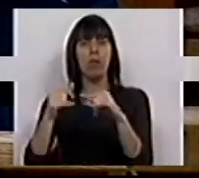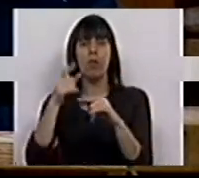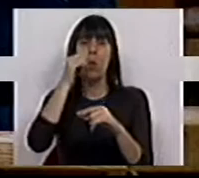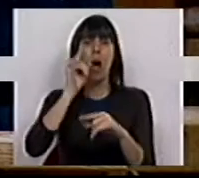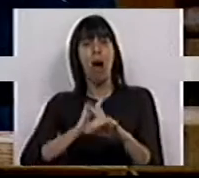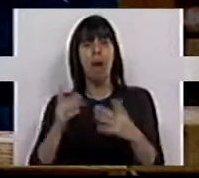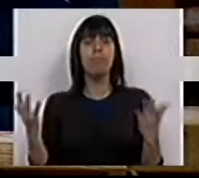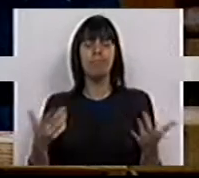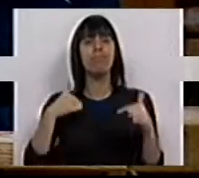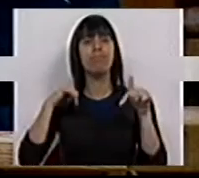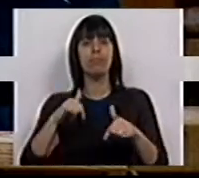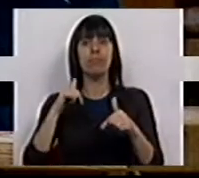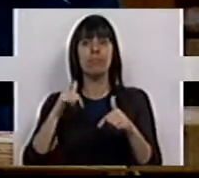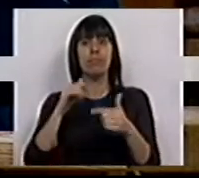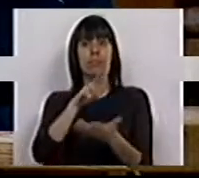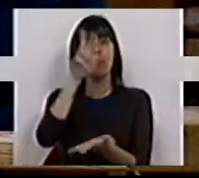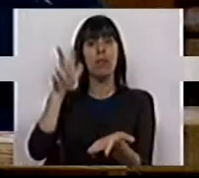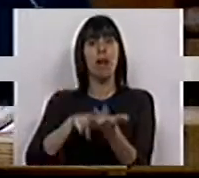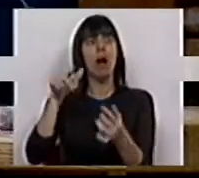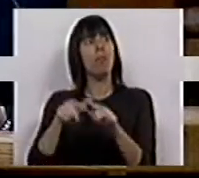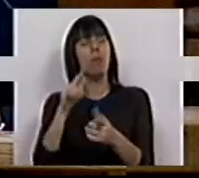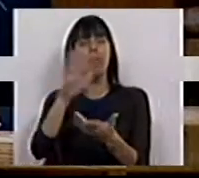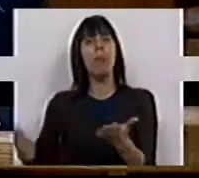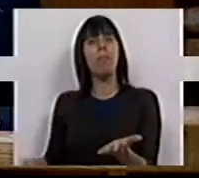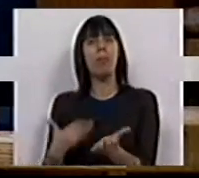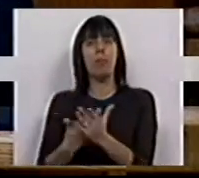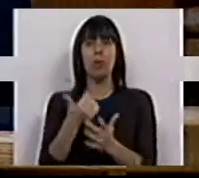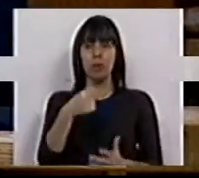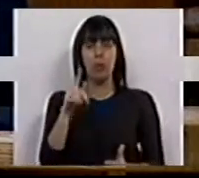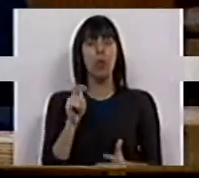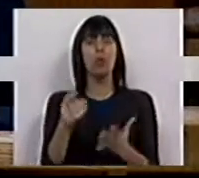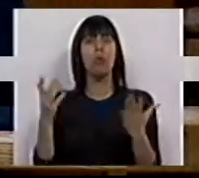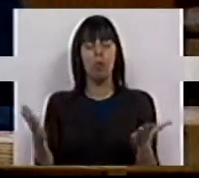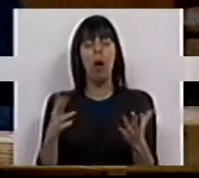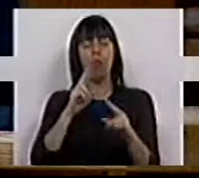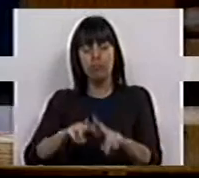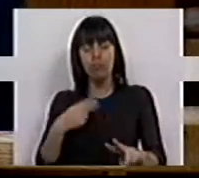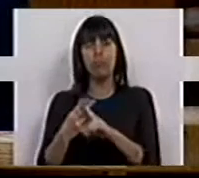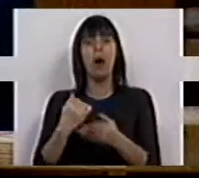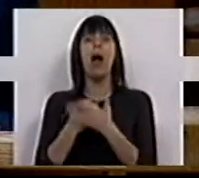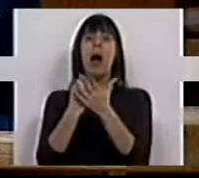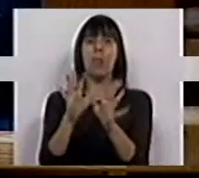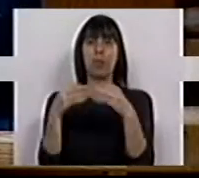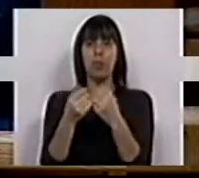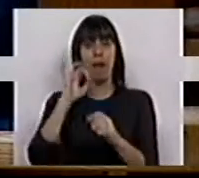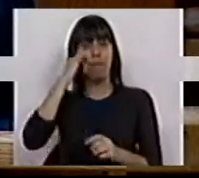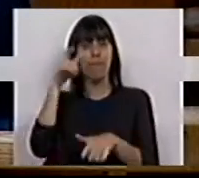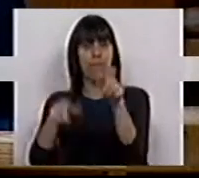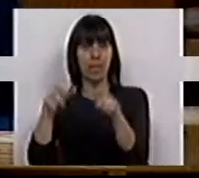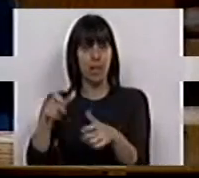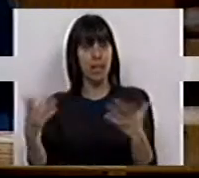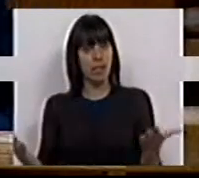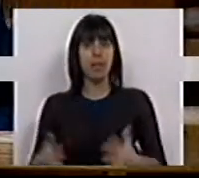género, assinalamos a aprovação de uma proposta do Bloco de Esquerda que reforça o apoio social a estas vítimas.